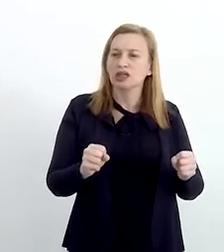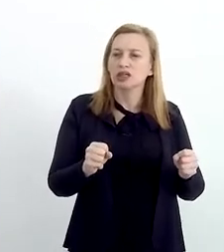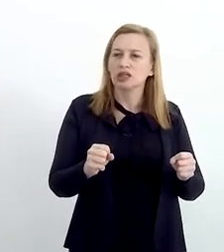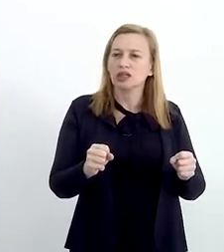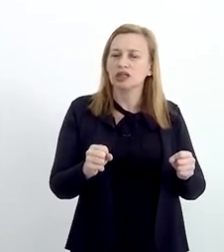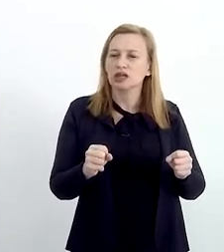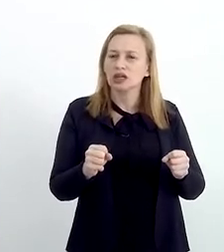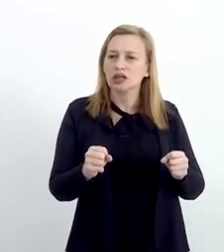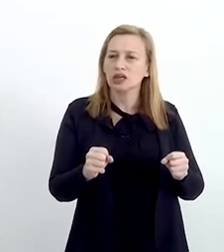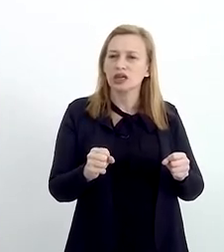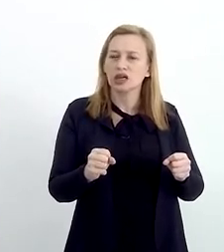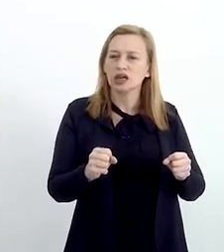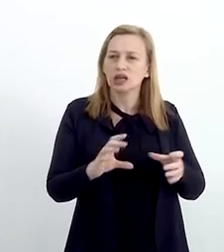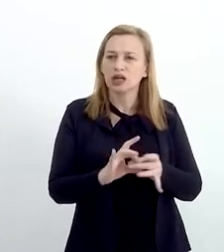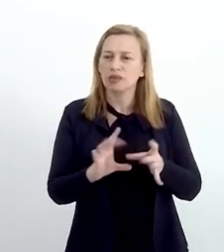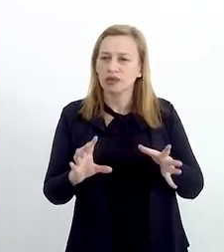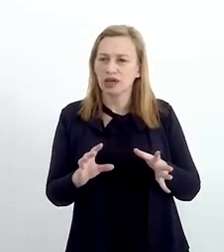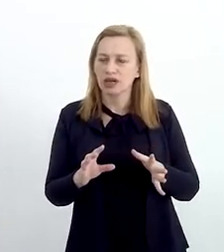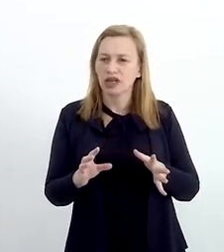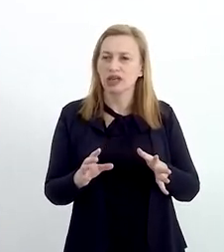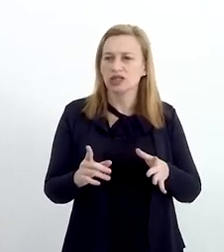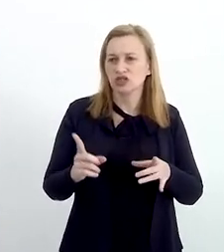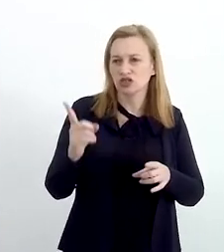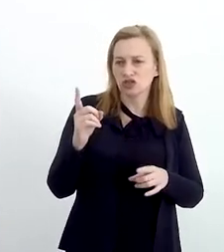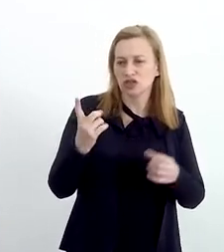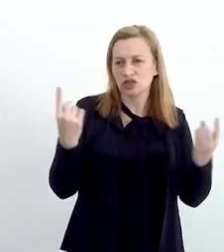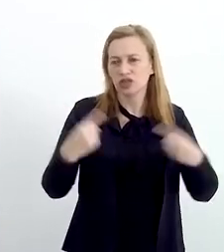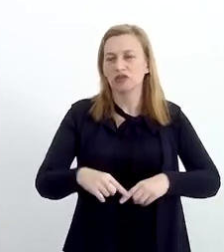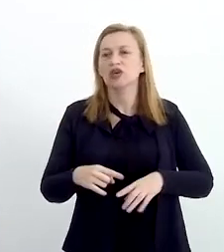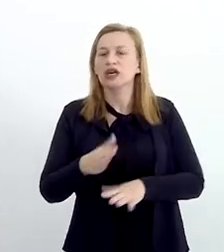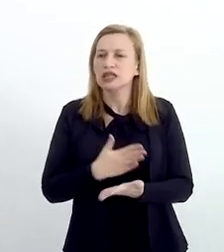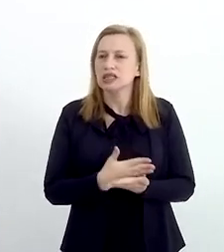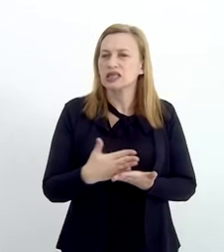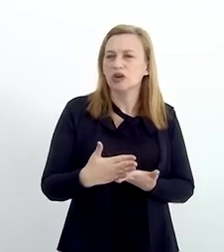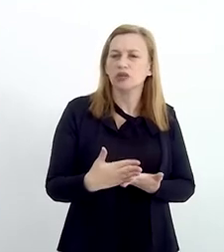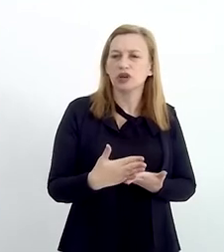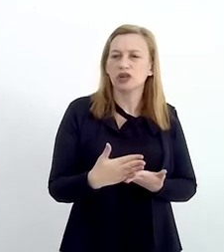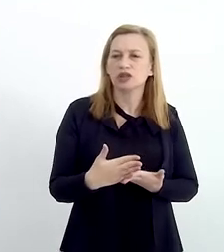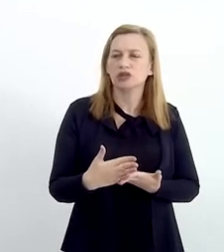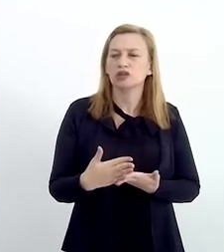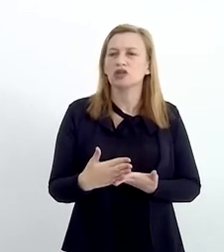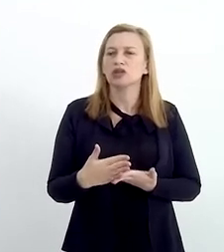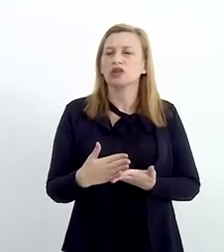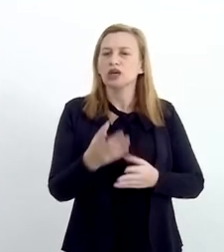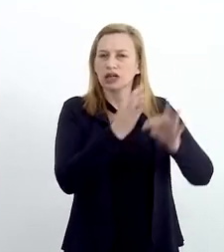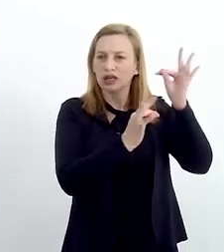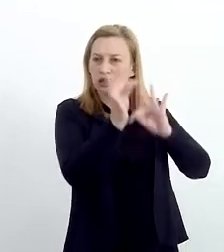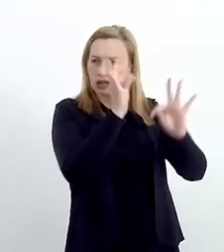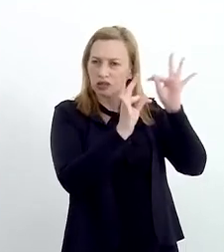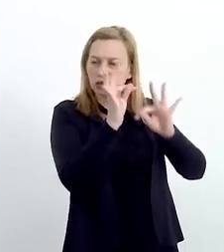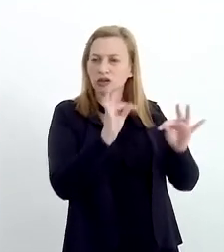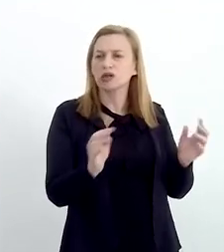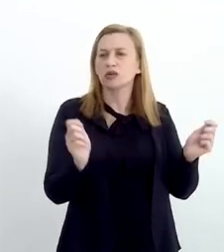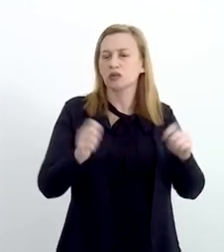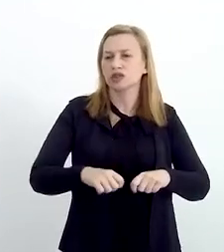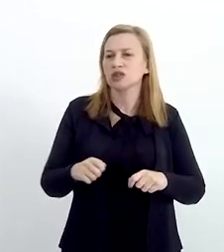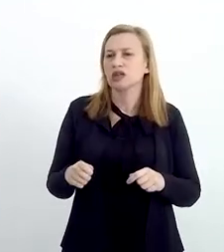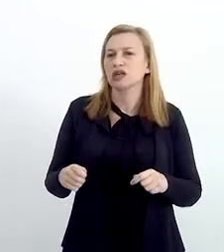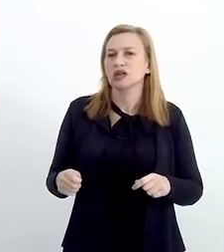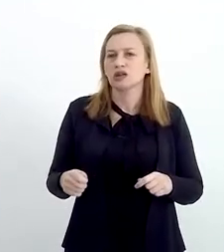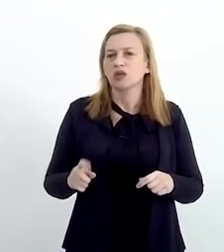esses obstáculos da execução de reciclagem. Inicialmente, principalmente pela questão de eletrônicos, mas